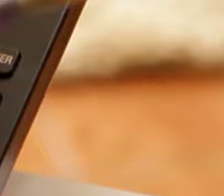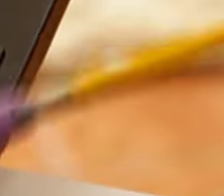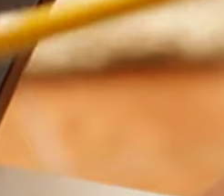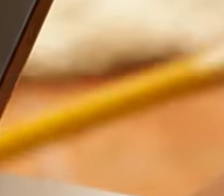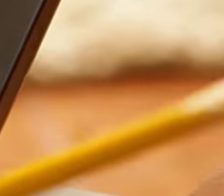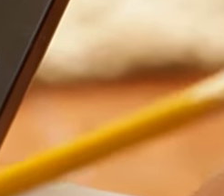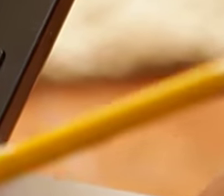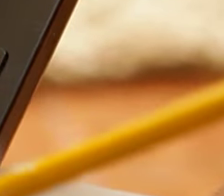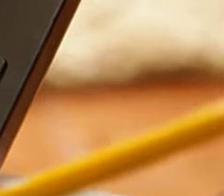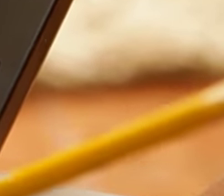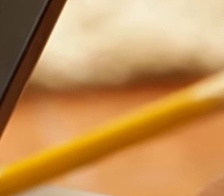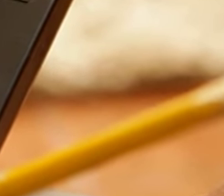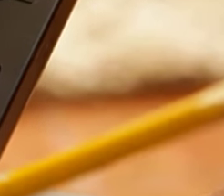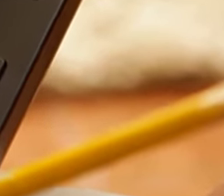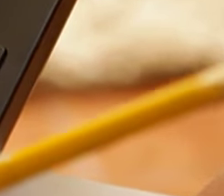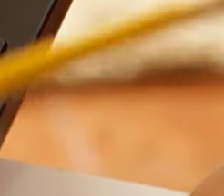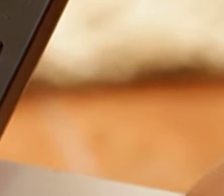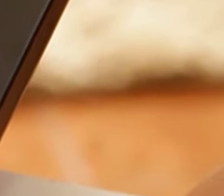Coloca o telefone no gancho.